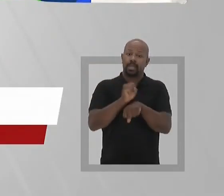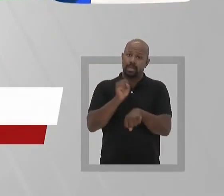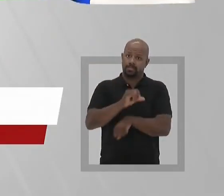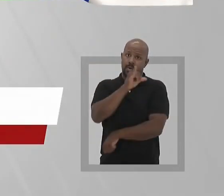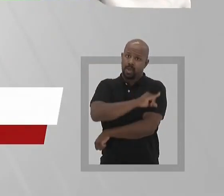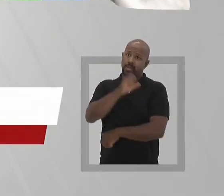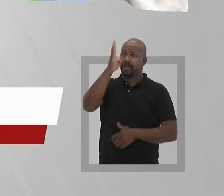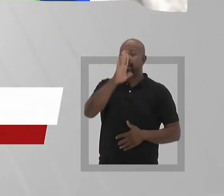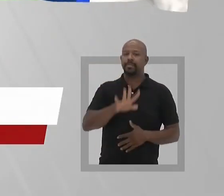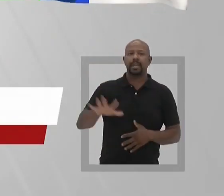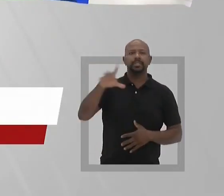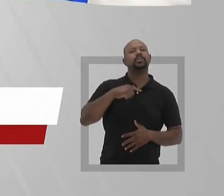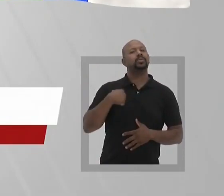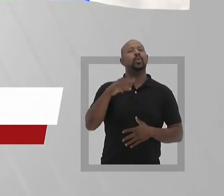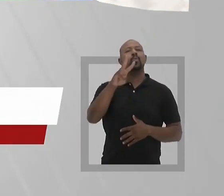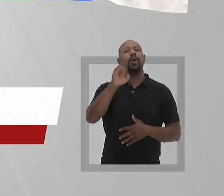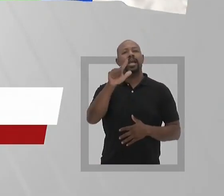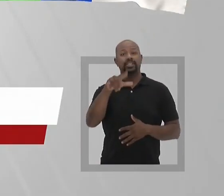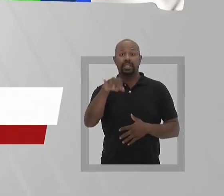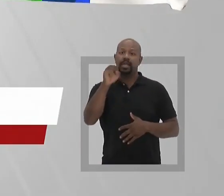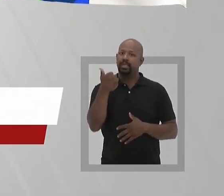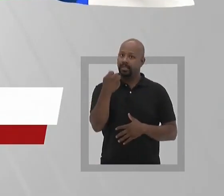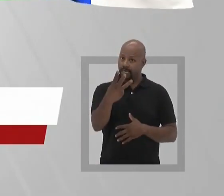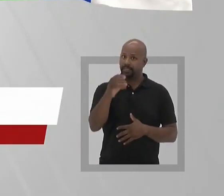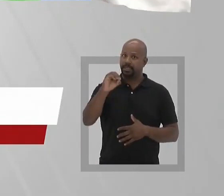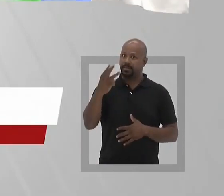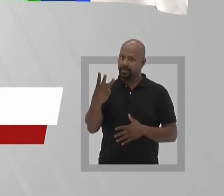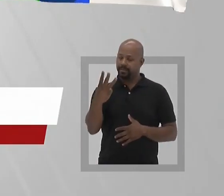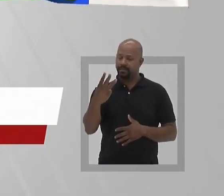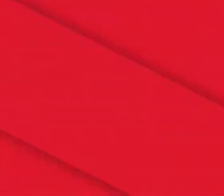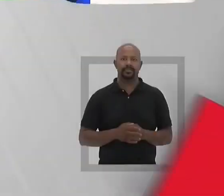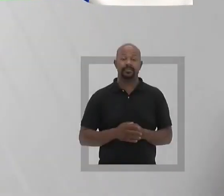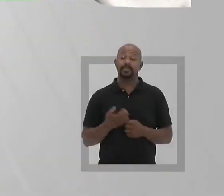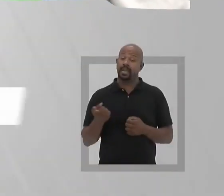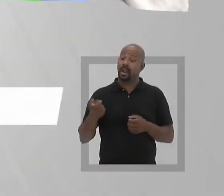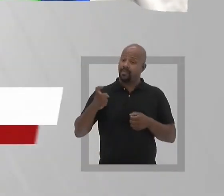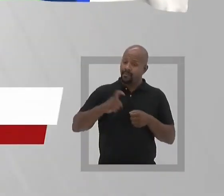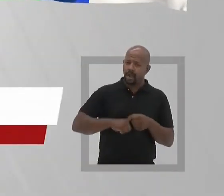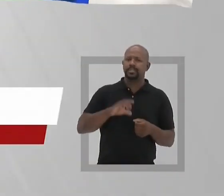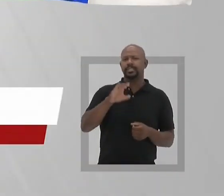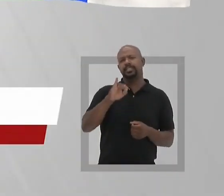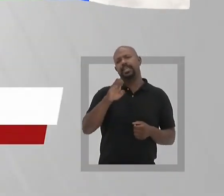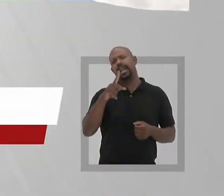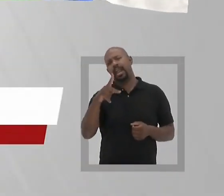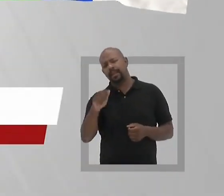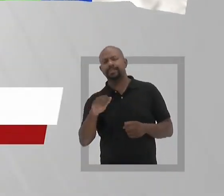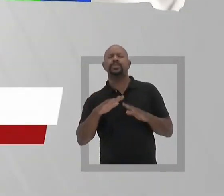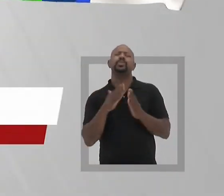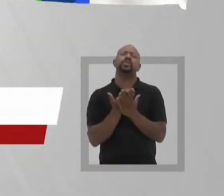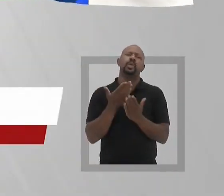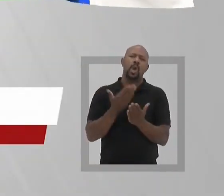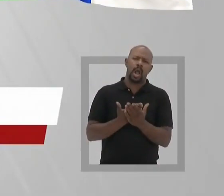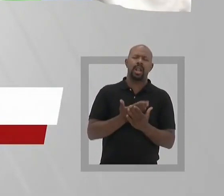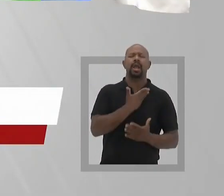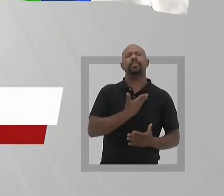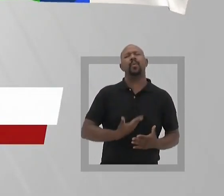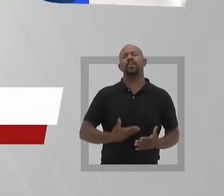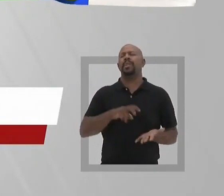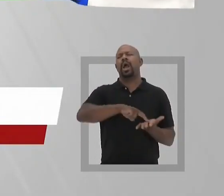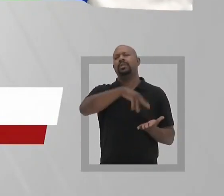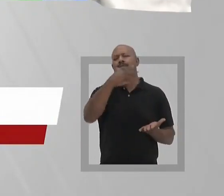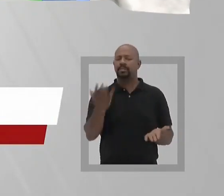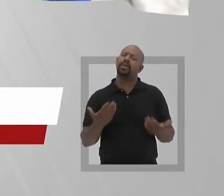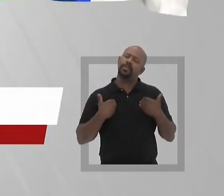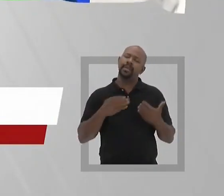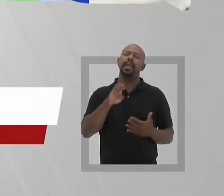devolver a esperança para o Rio e para o Brasil. Sou Wesley Diniz, 13, 03. Pela volta do CIEPS, da Escola Pública em Tempo Integral.